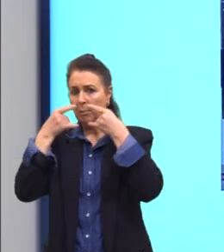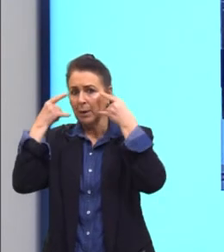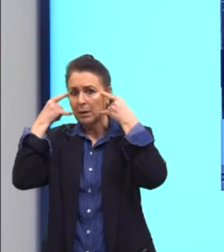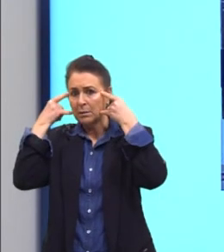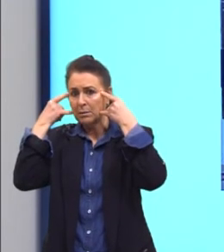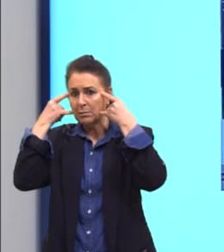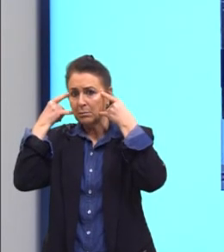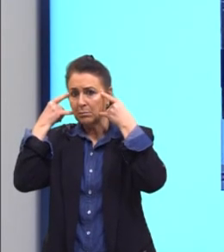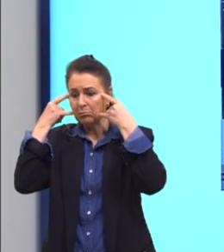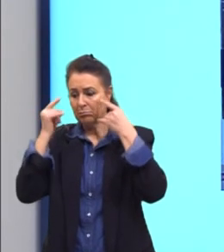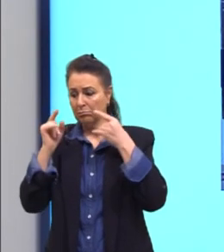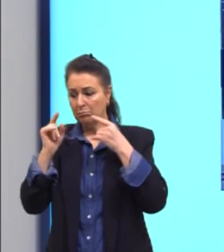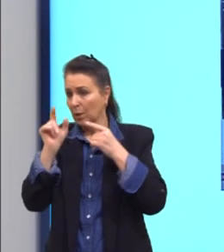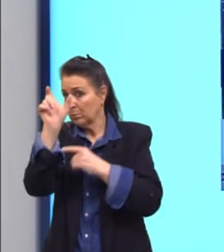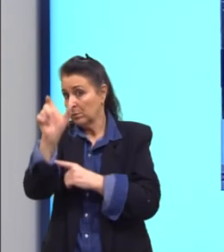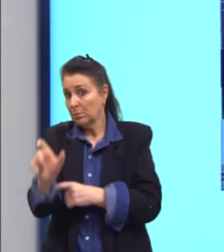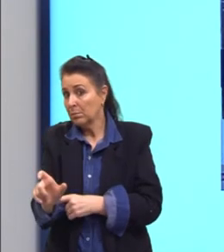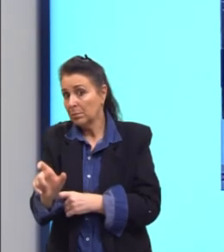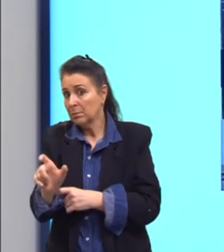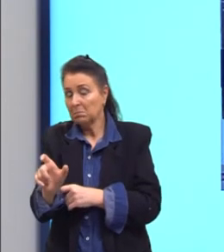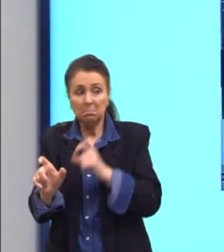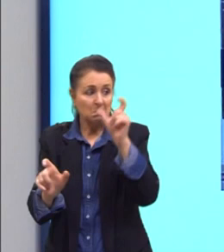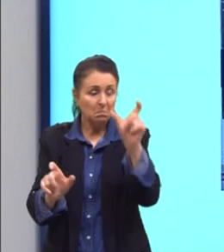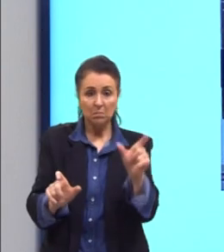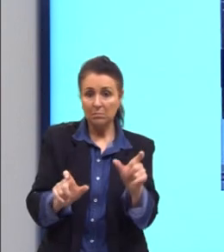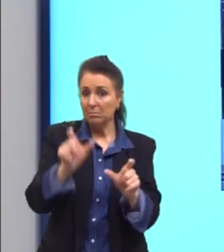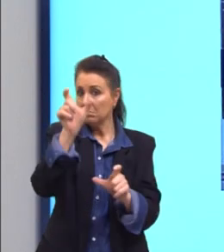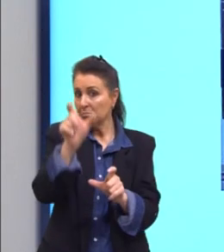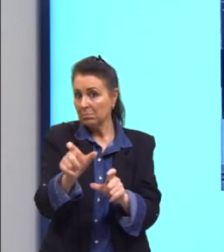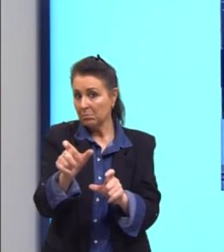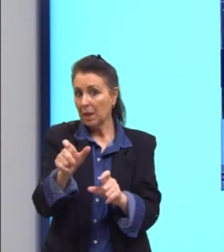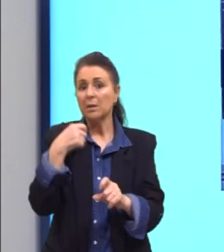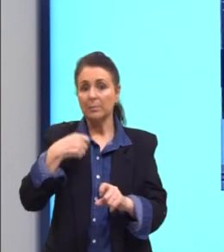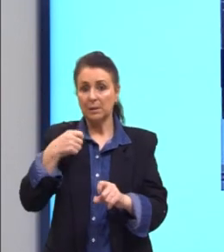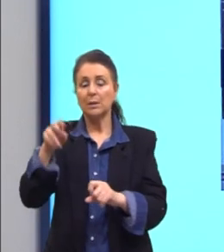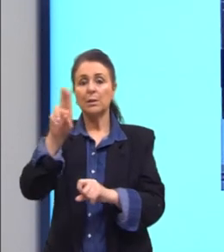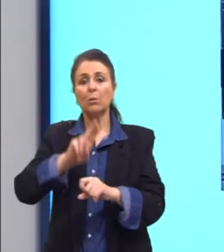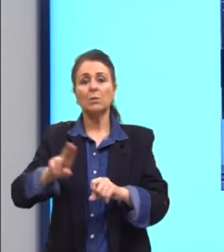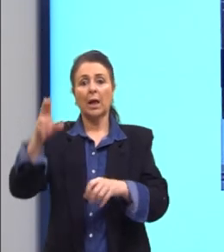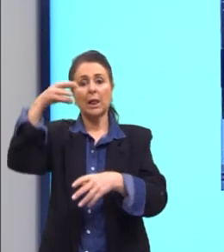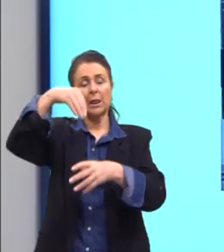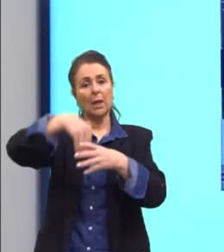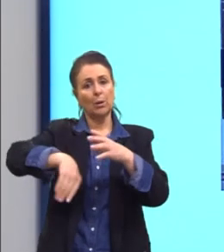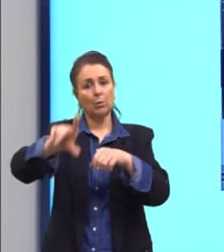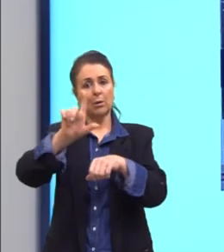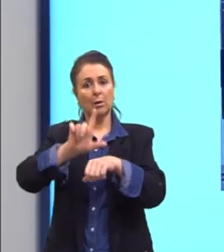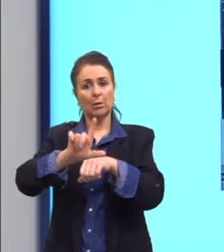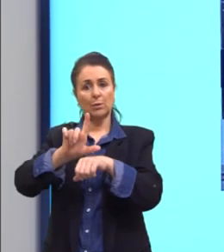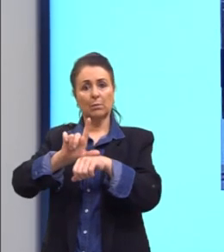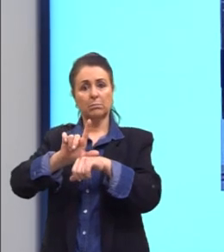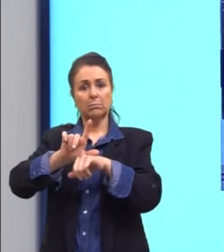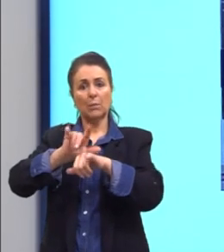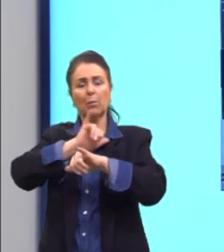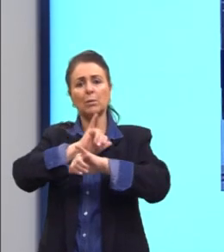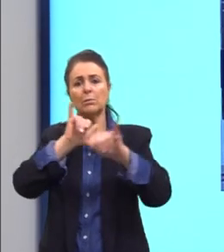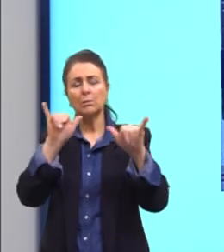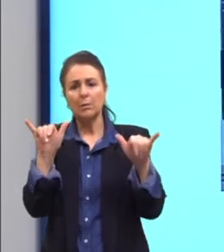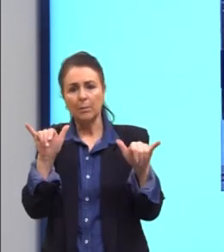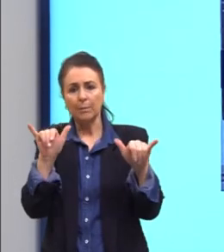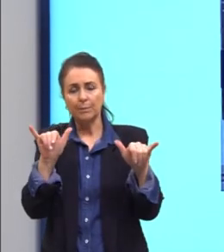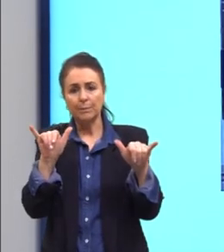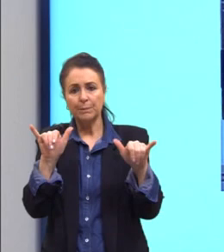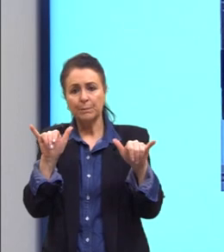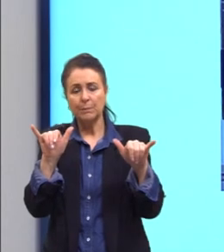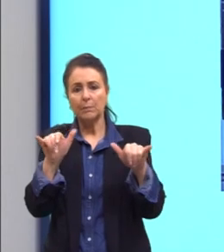posso dizer que as pessoas devem usar as máscaras dentro da loja. Não posso? Eu posso dizer, então, ó. Eu digo assim. People